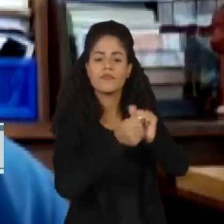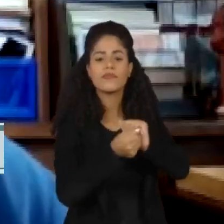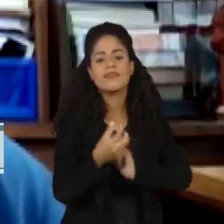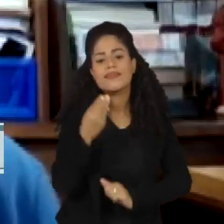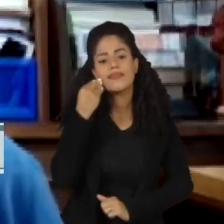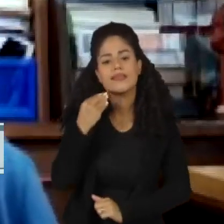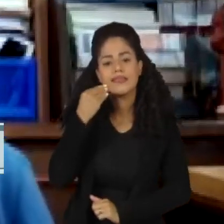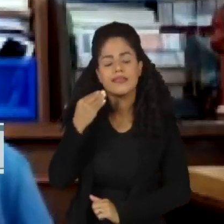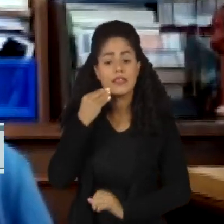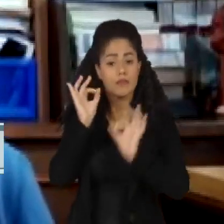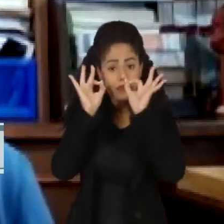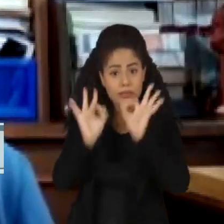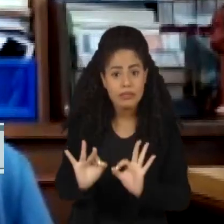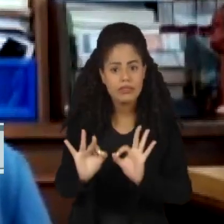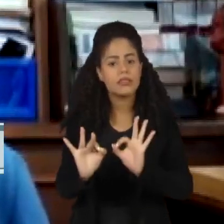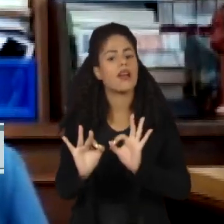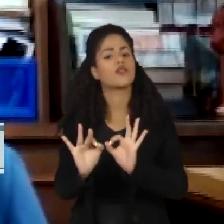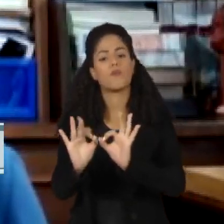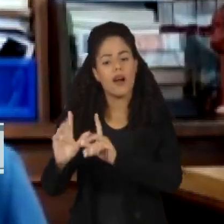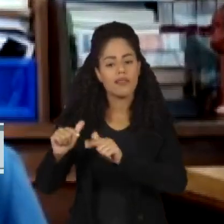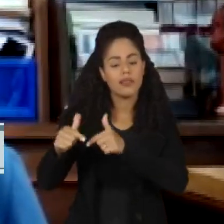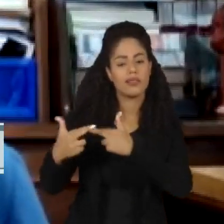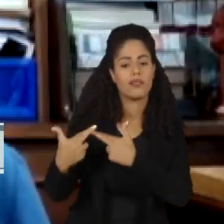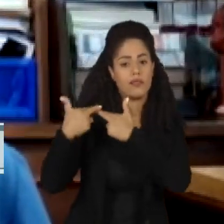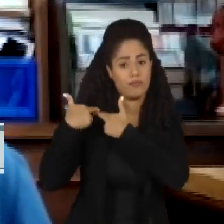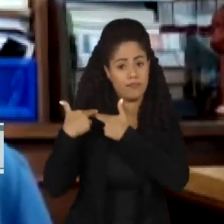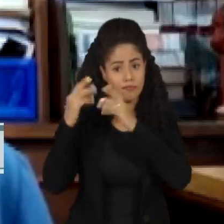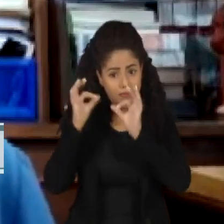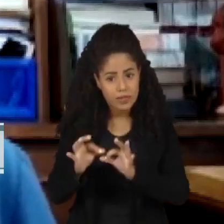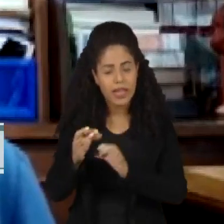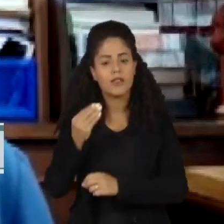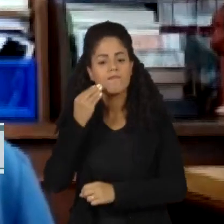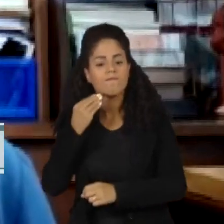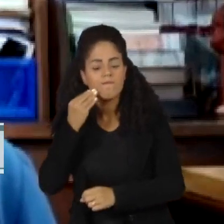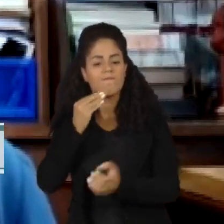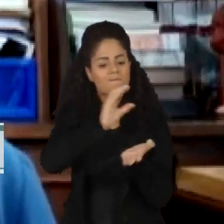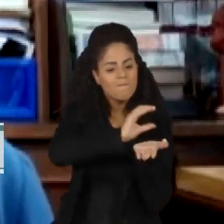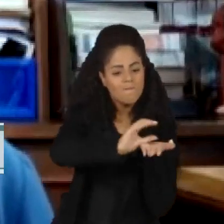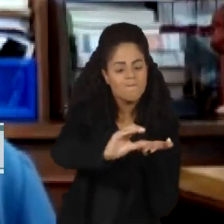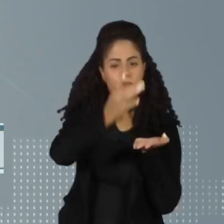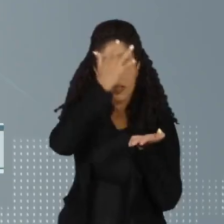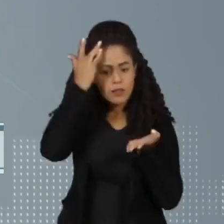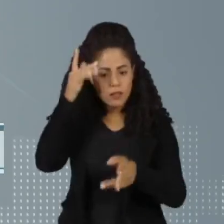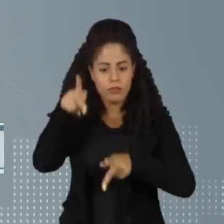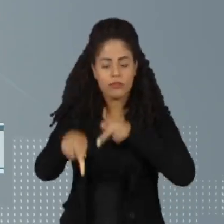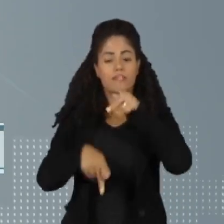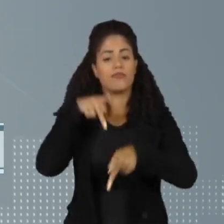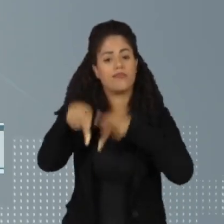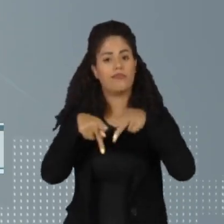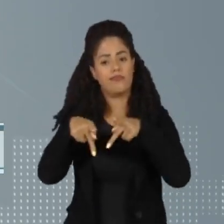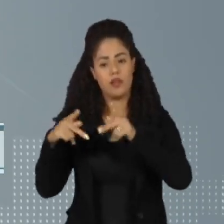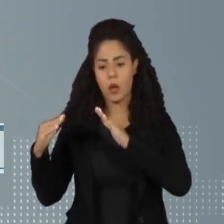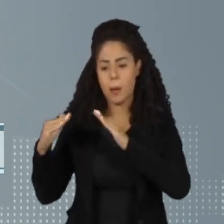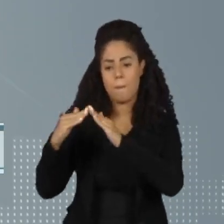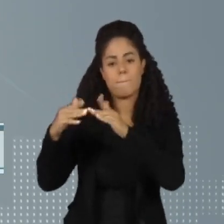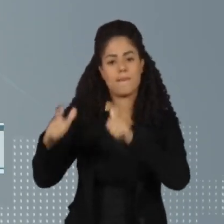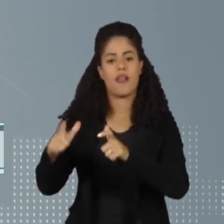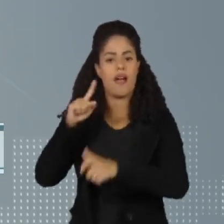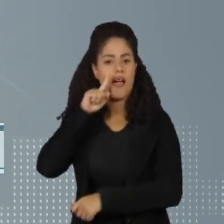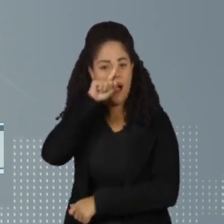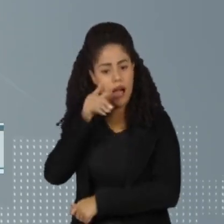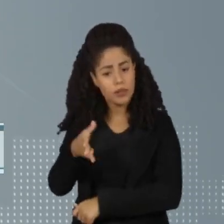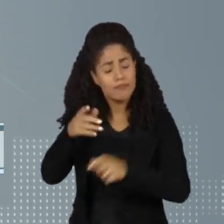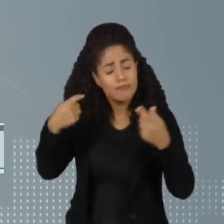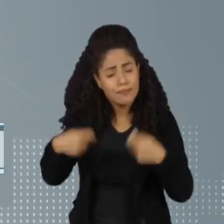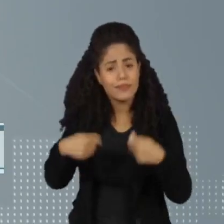frentes e nas duas frentes estamos devendo para os brasileiros e para o mundo em geral uma